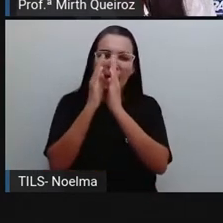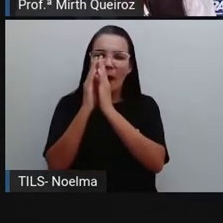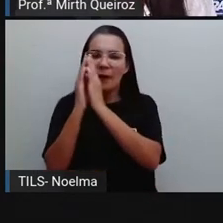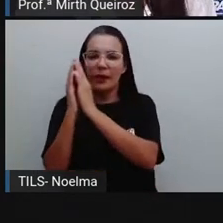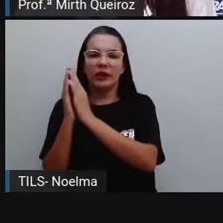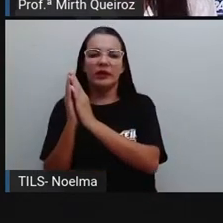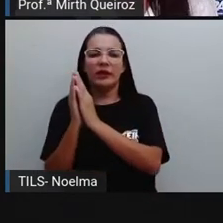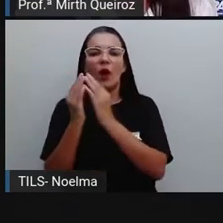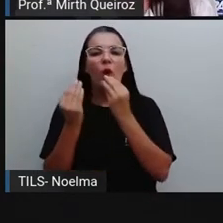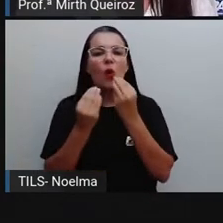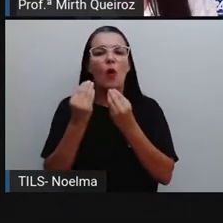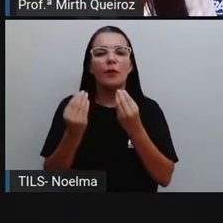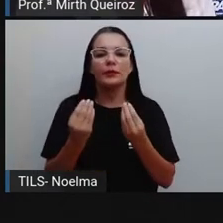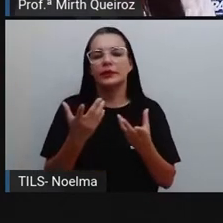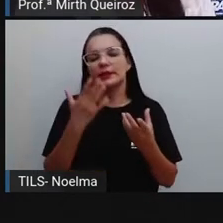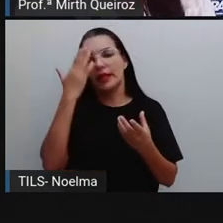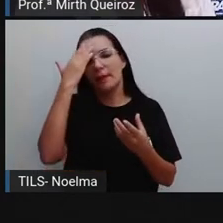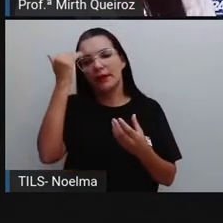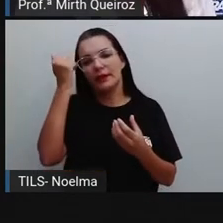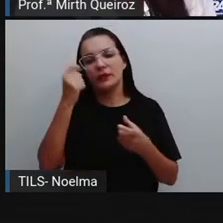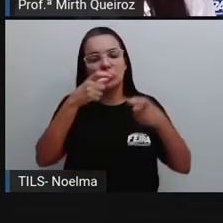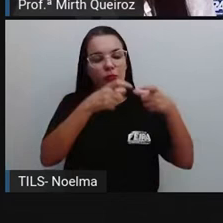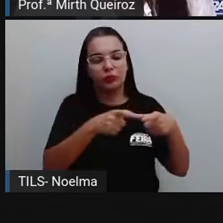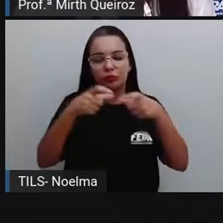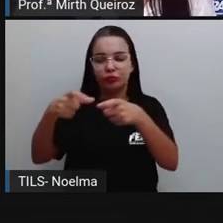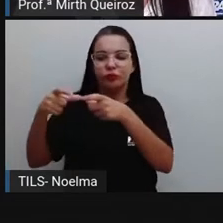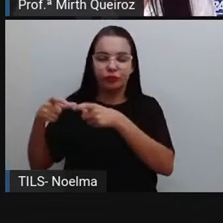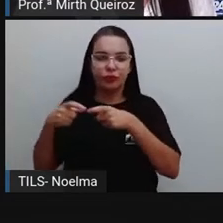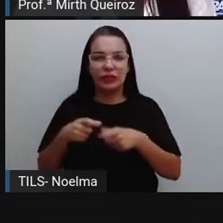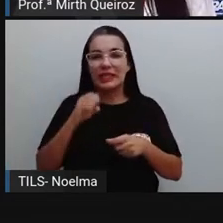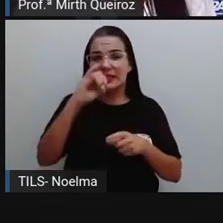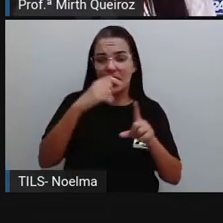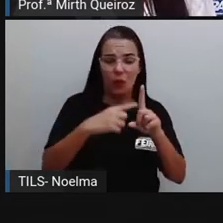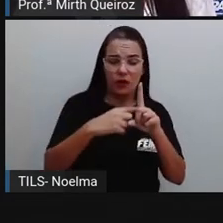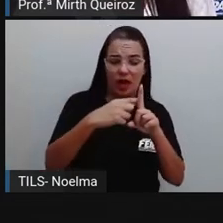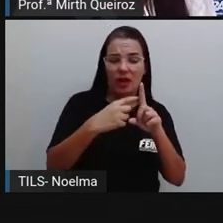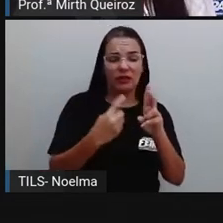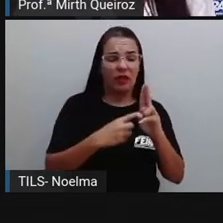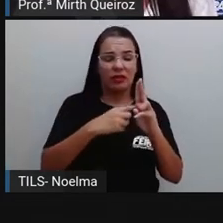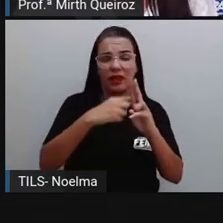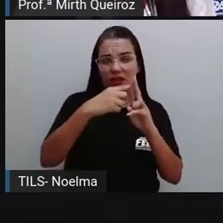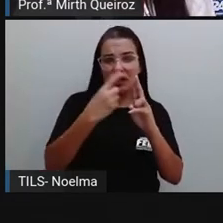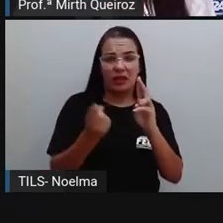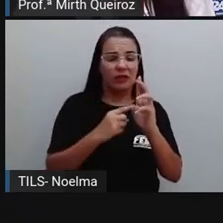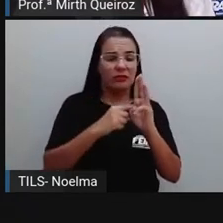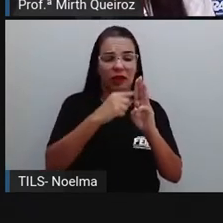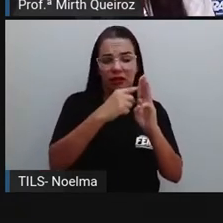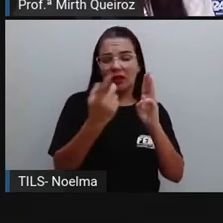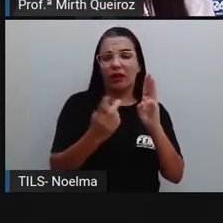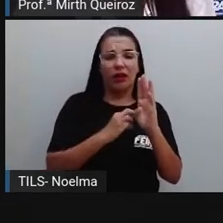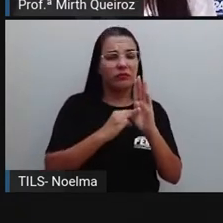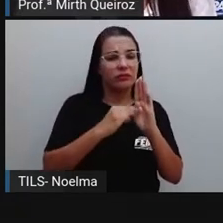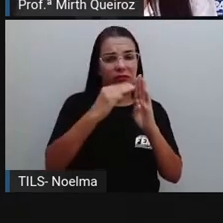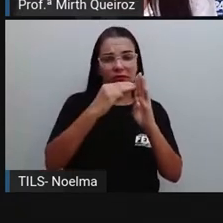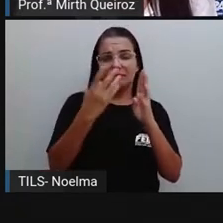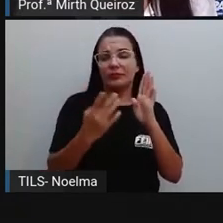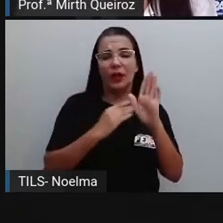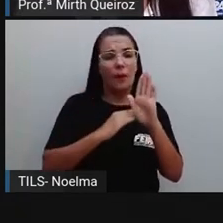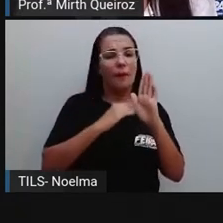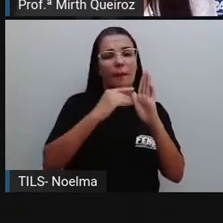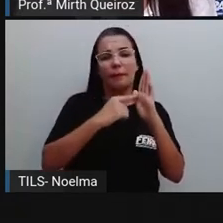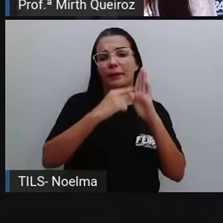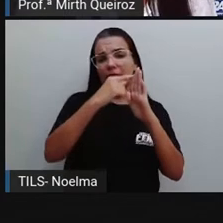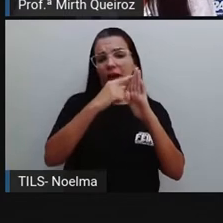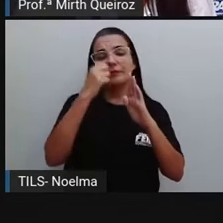gente entender qual é a classe, se a unidade, dezenas, centenas, a gente faz o seguinte. Sempre analisando da